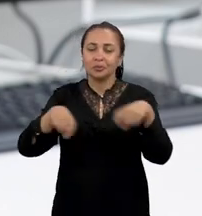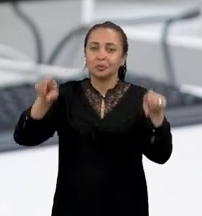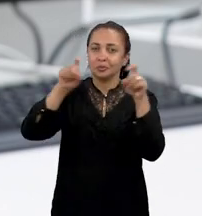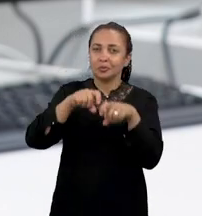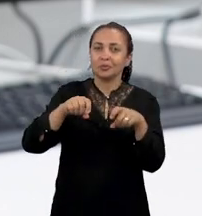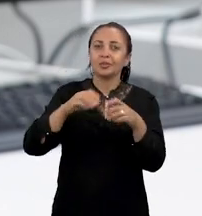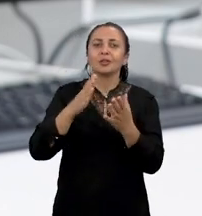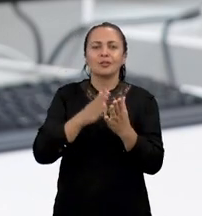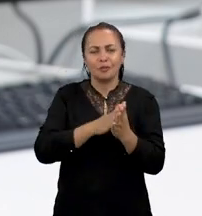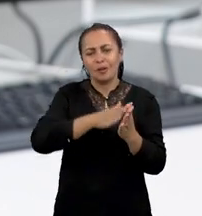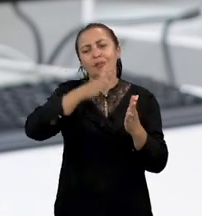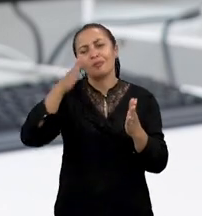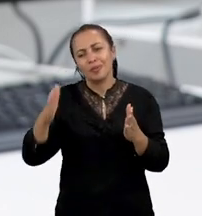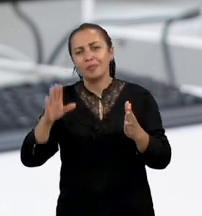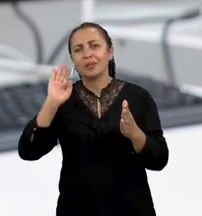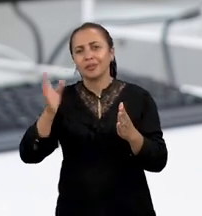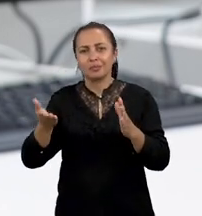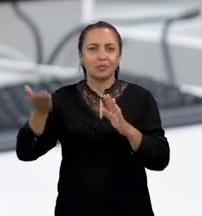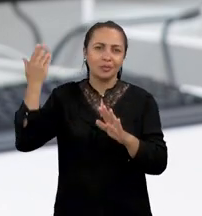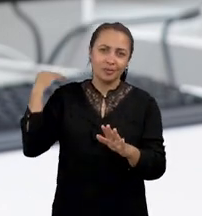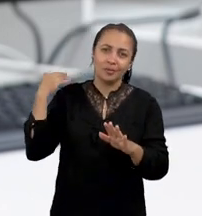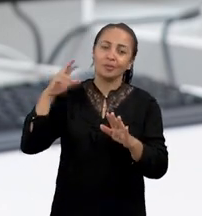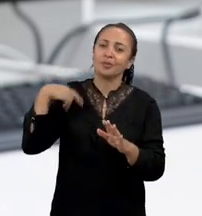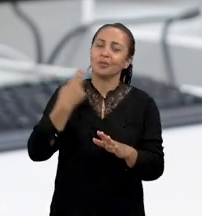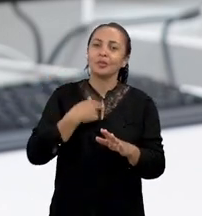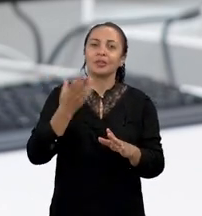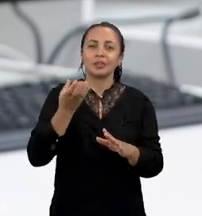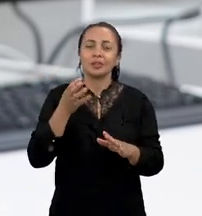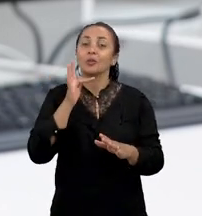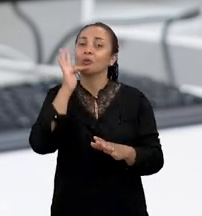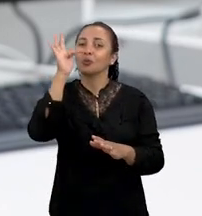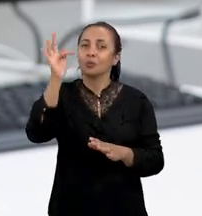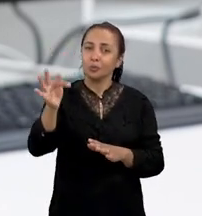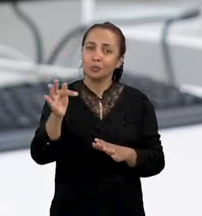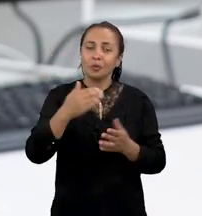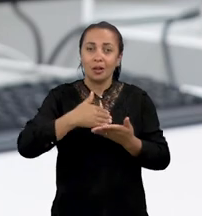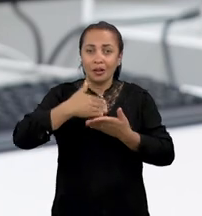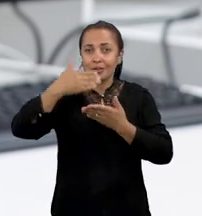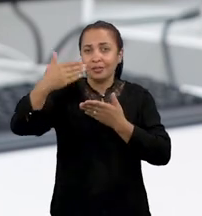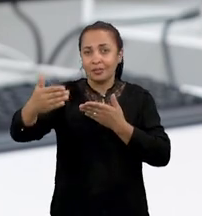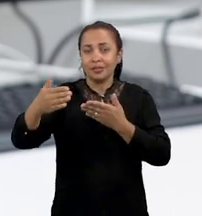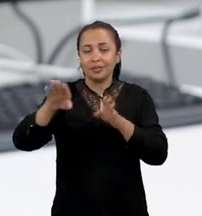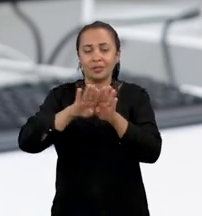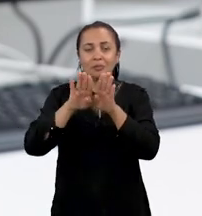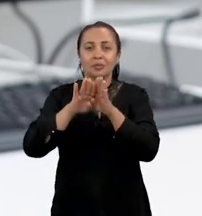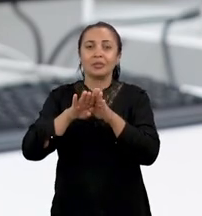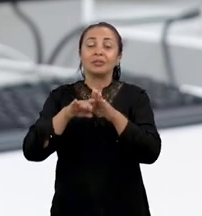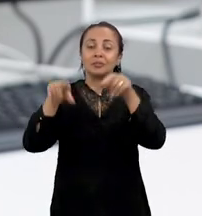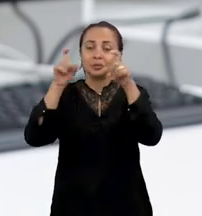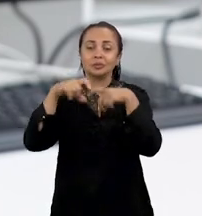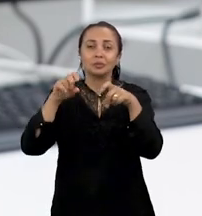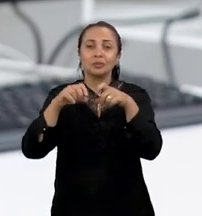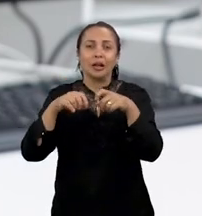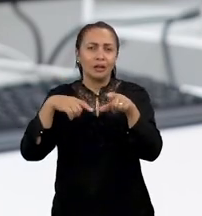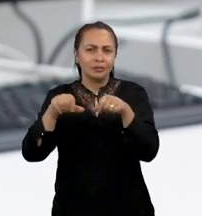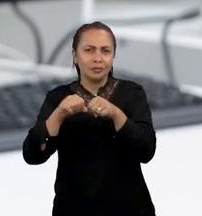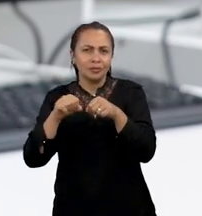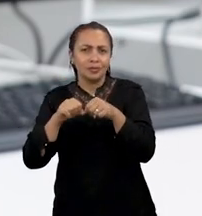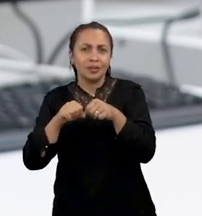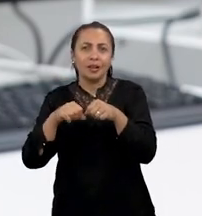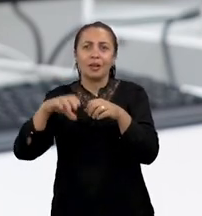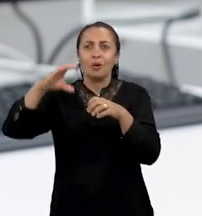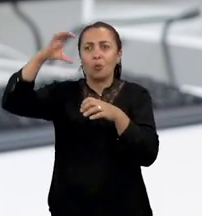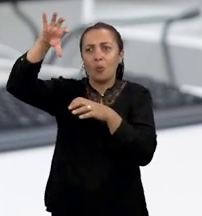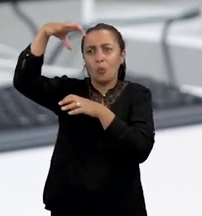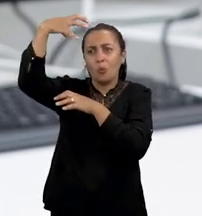computacionais, que já foi uma etapa já cumprida, nós pretendemos, no futuro, embarcar esses algoritmos e colocar para funcionar